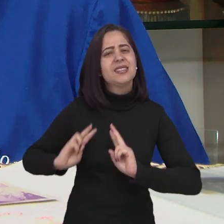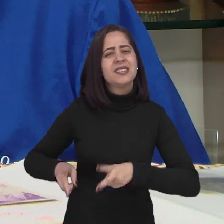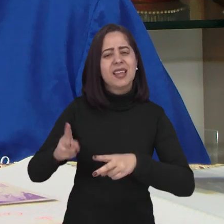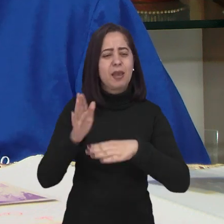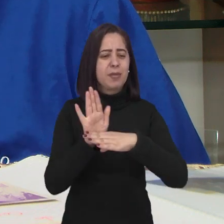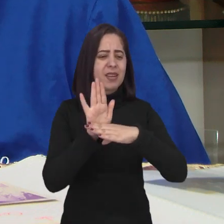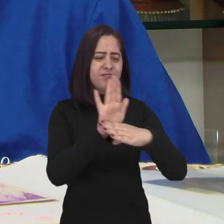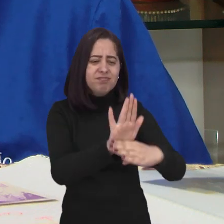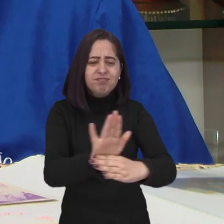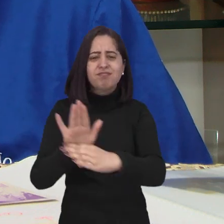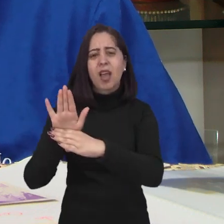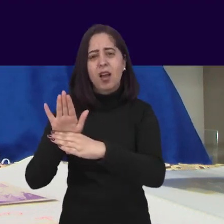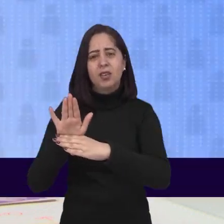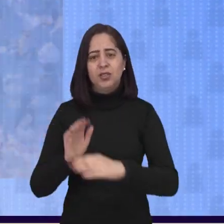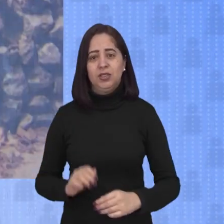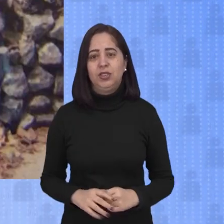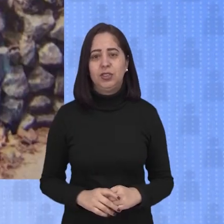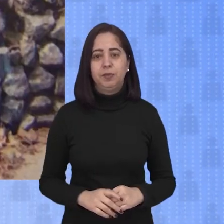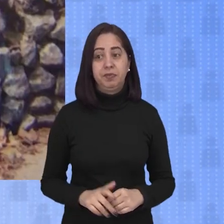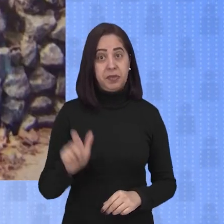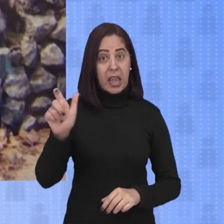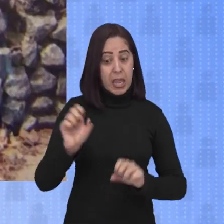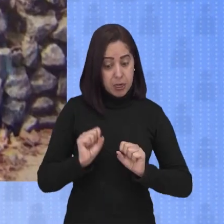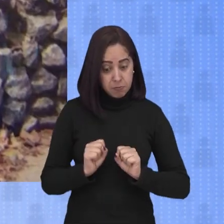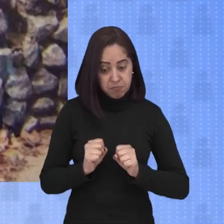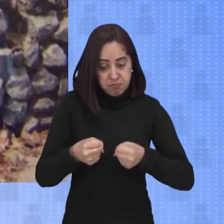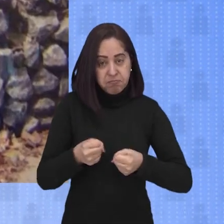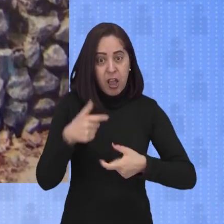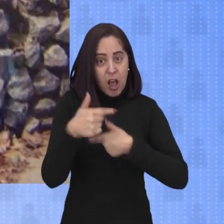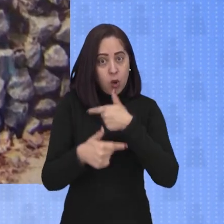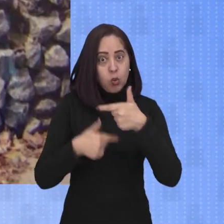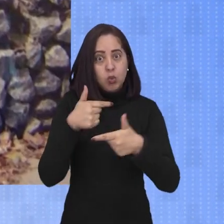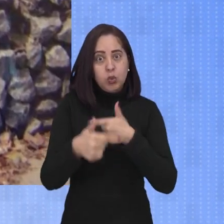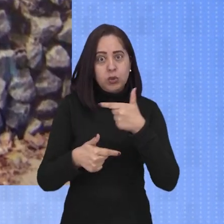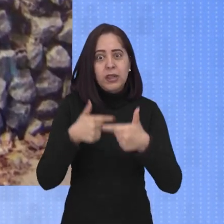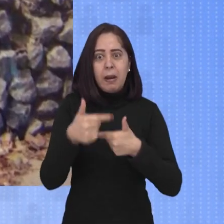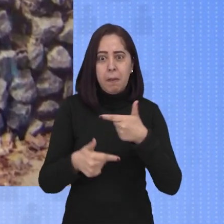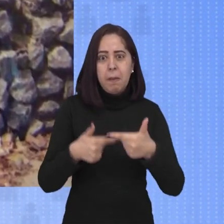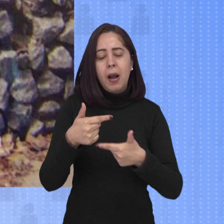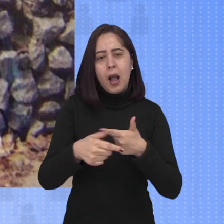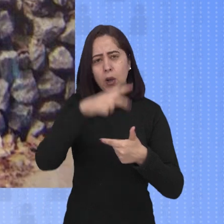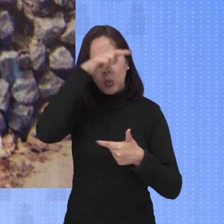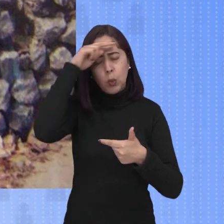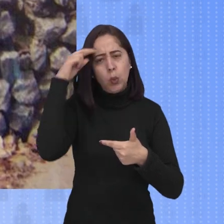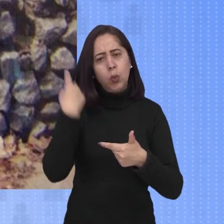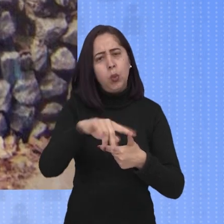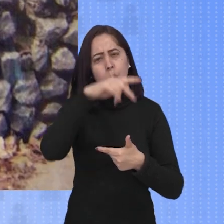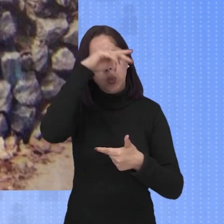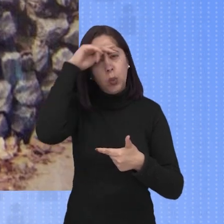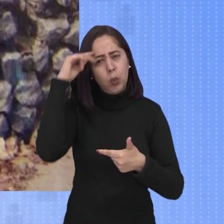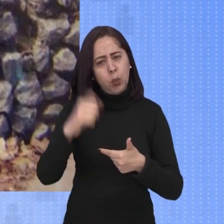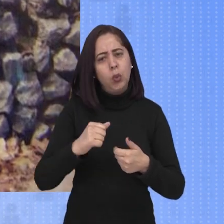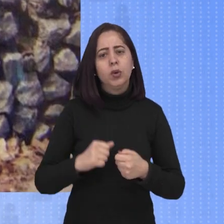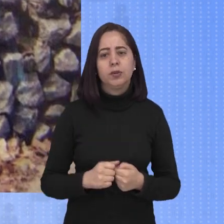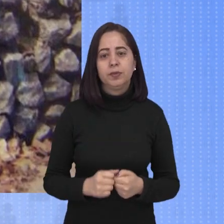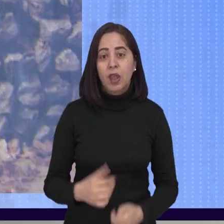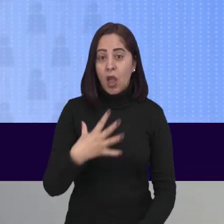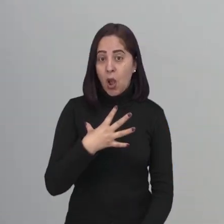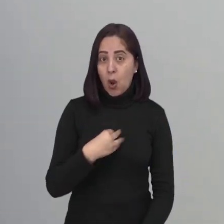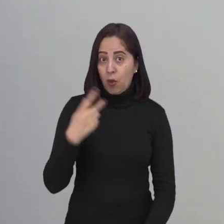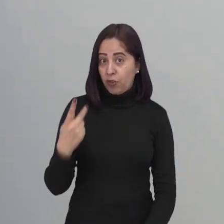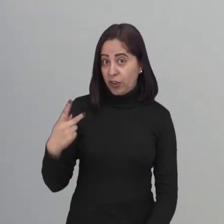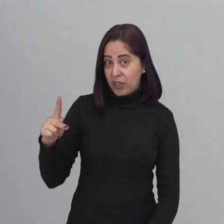podia ajudar, ele ajudava. A dedicação pelo trabalho sempre acompanhou o Wilson e atravessou gerações.